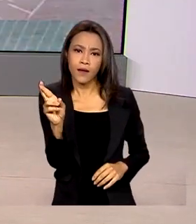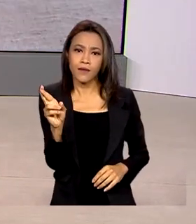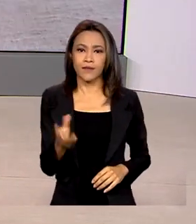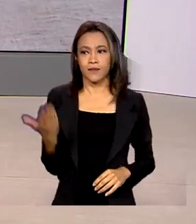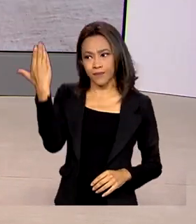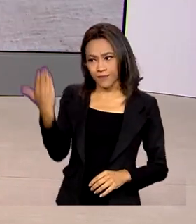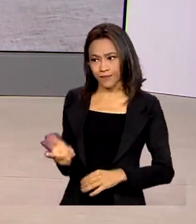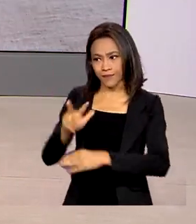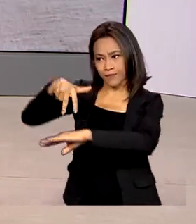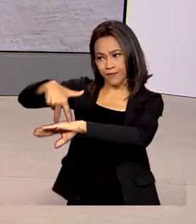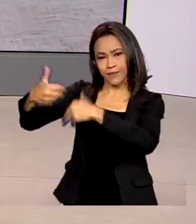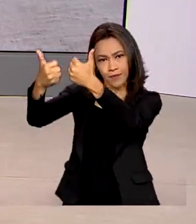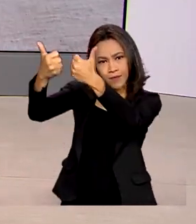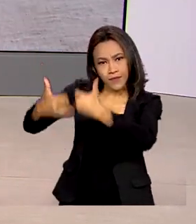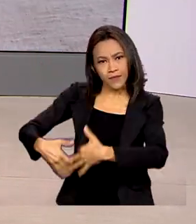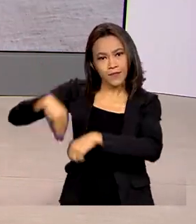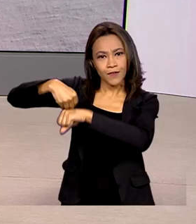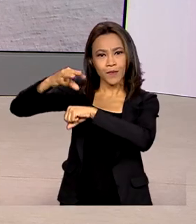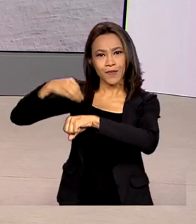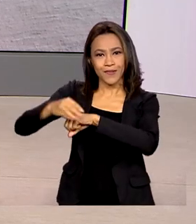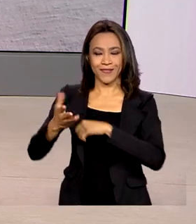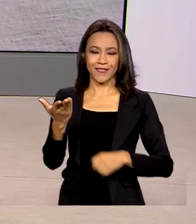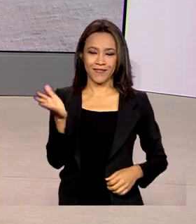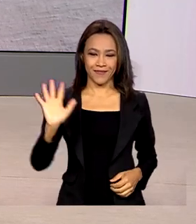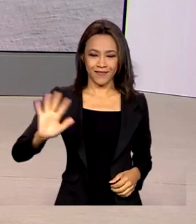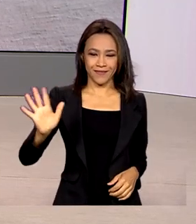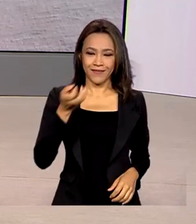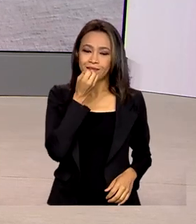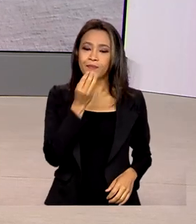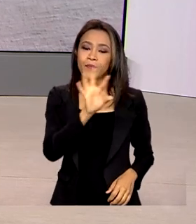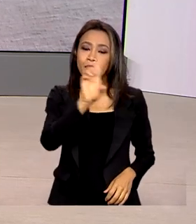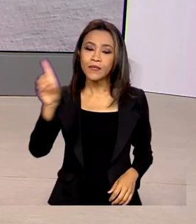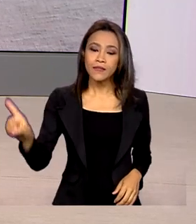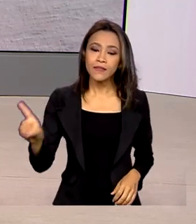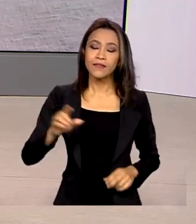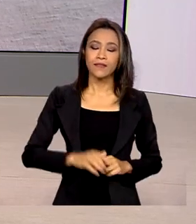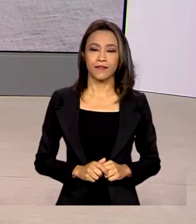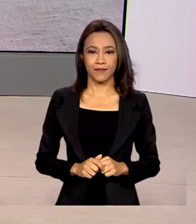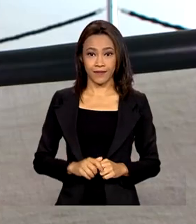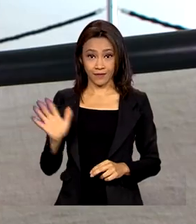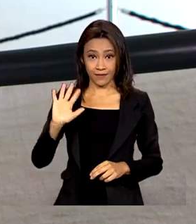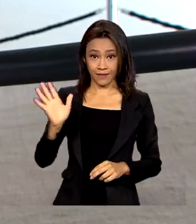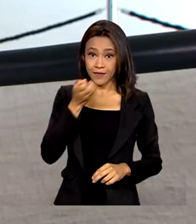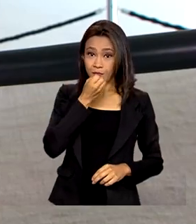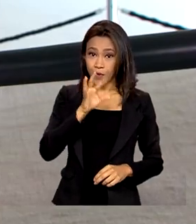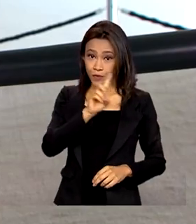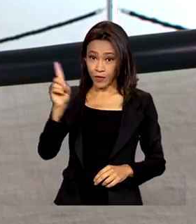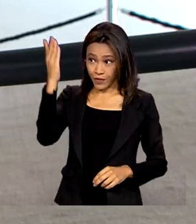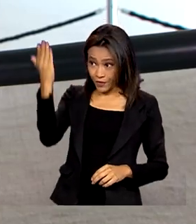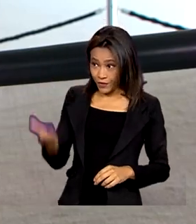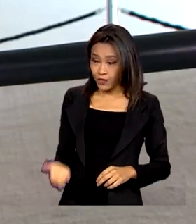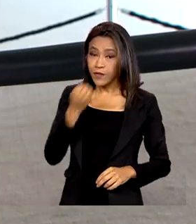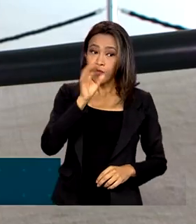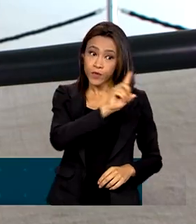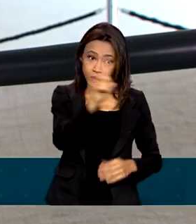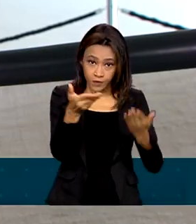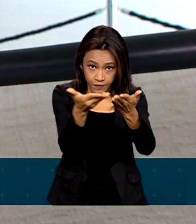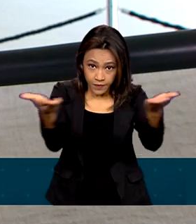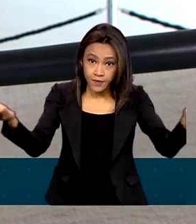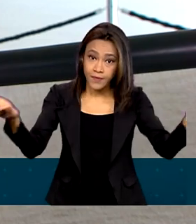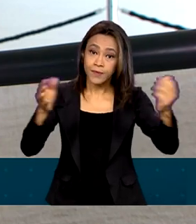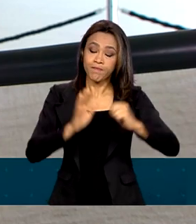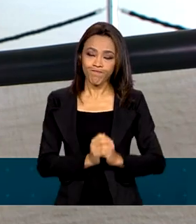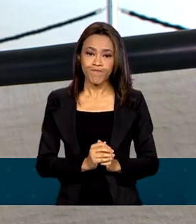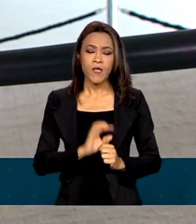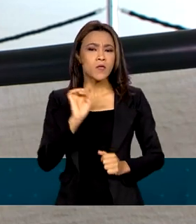Glauco de Queiroz traz ao vivo as informações pra gente. Oi, Glauco, bom dia. Olá, Renata. Bom dia pra você e bom dia a todos. Olha, os